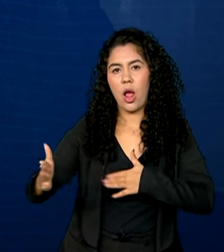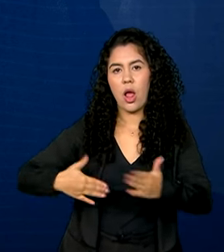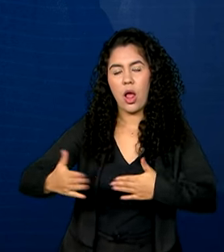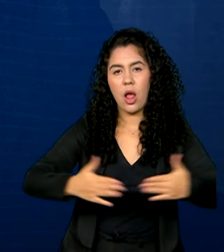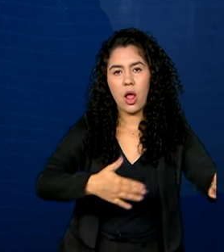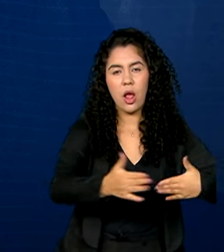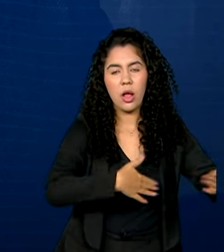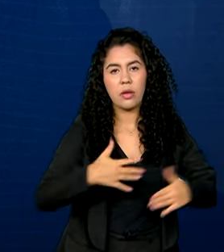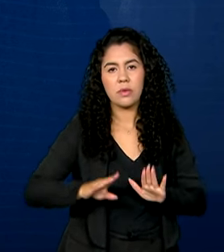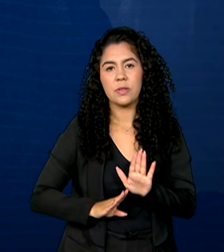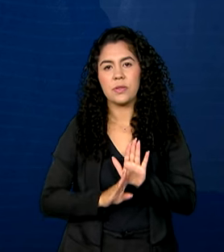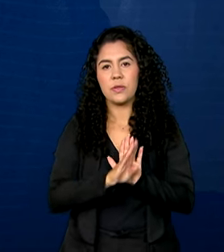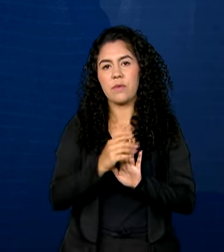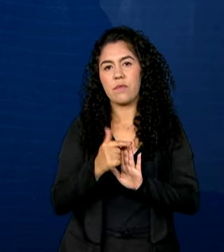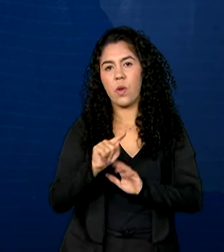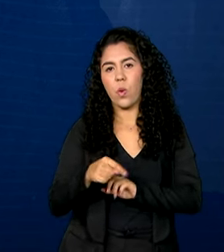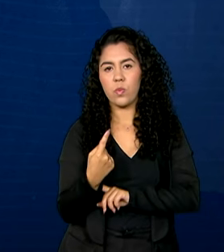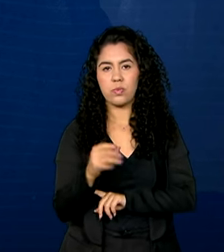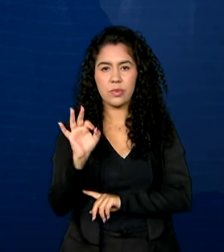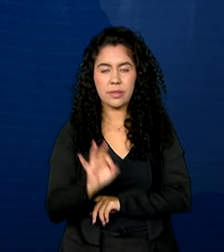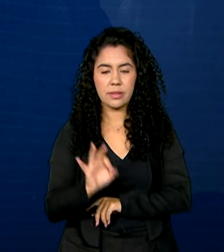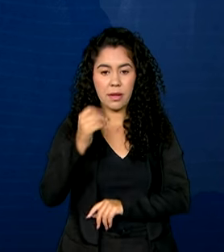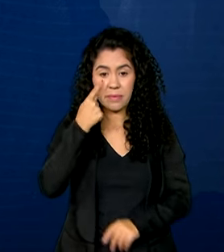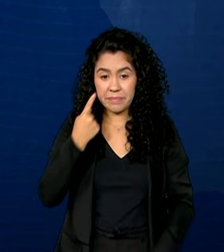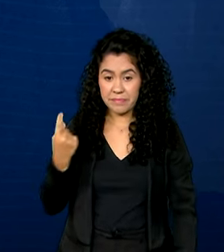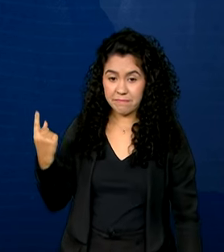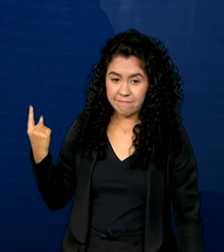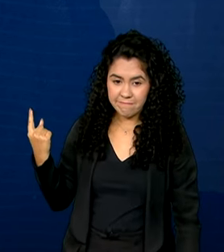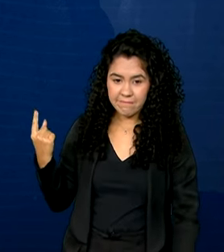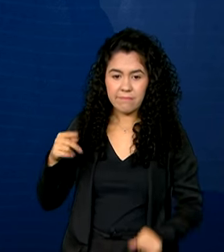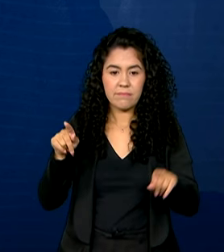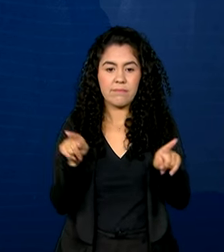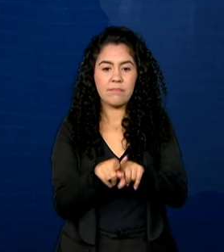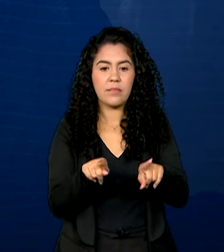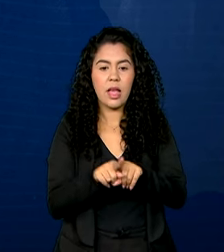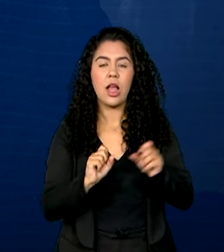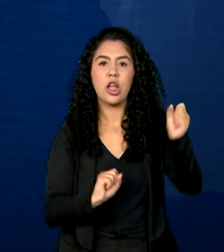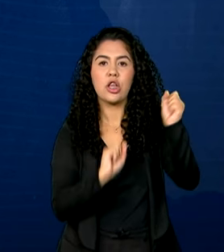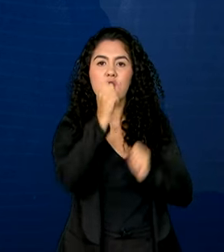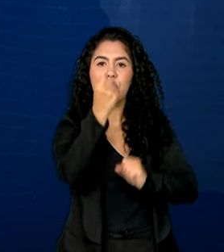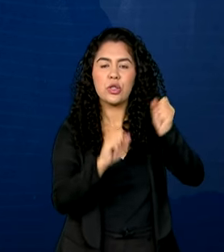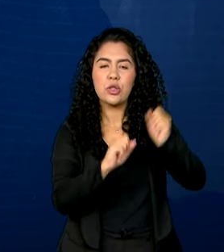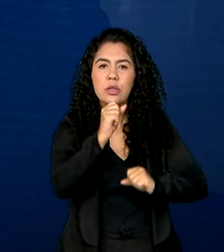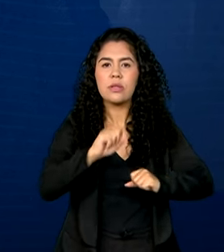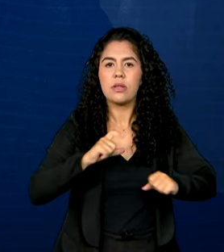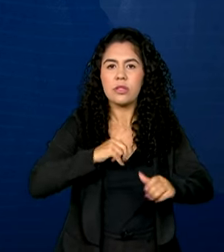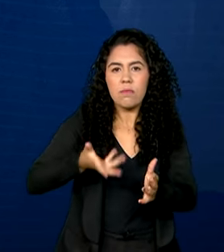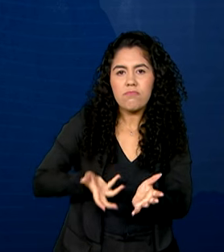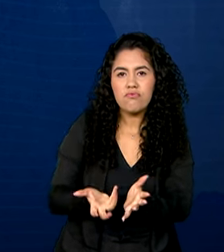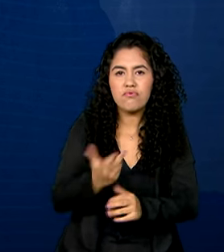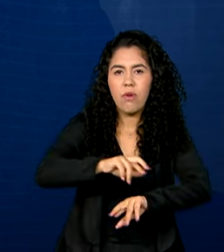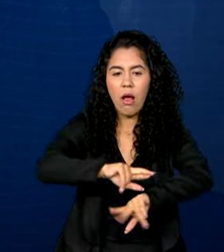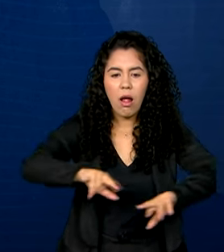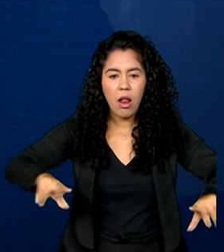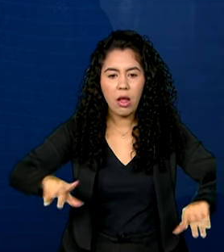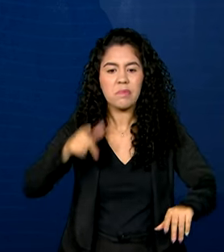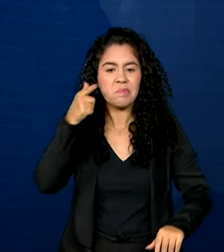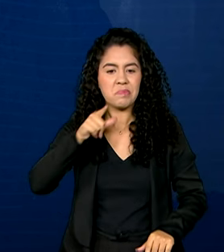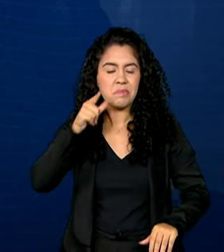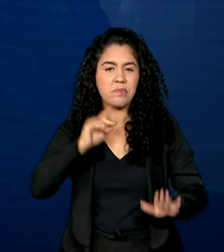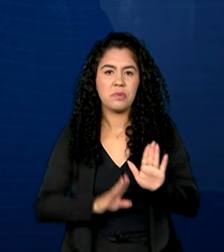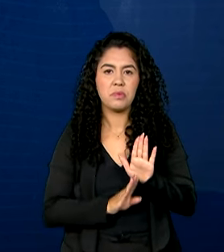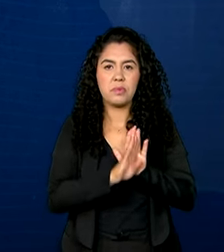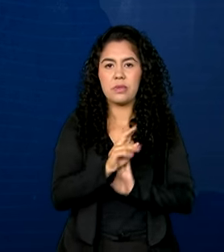cresceu 2,1%. As indústrias extrativas também se destacaram com um aumento de